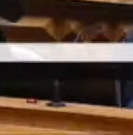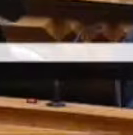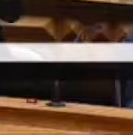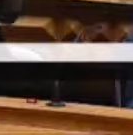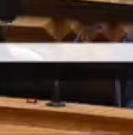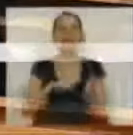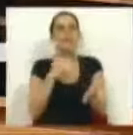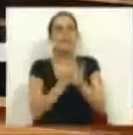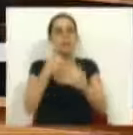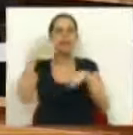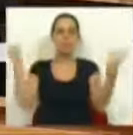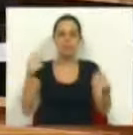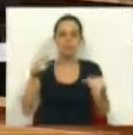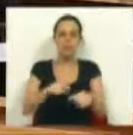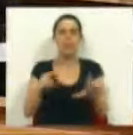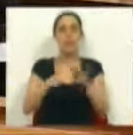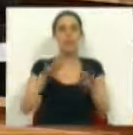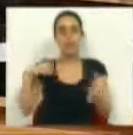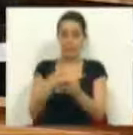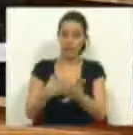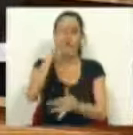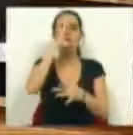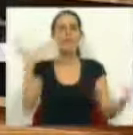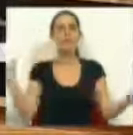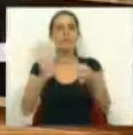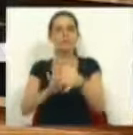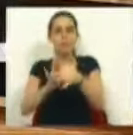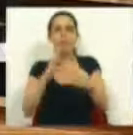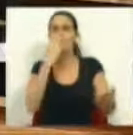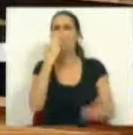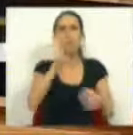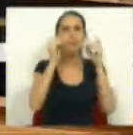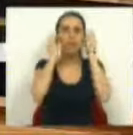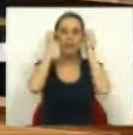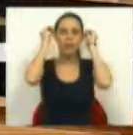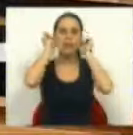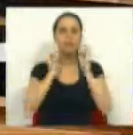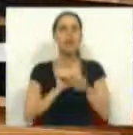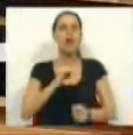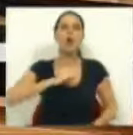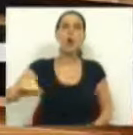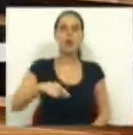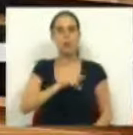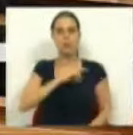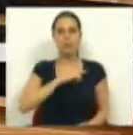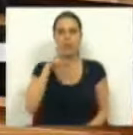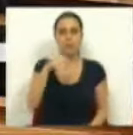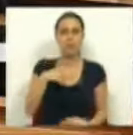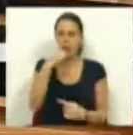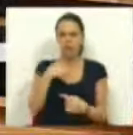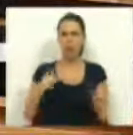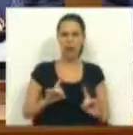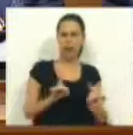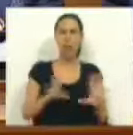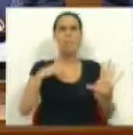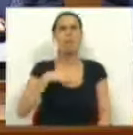penso que o CDS sempre se pronunciou, até esta legislatura, este Governo de Coligação, frontalmente contra a privatização